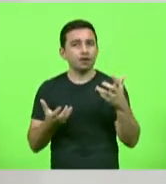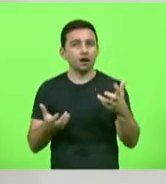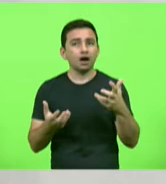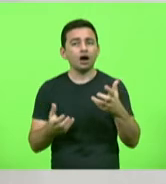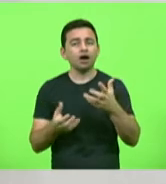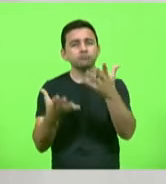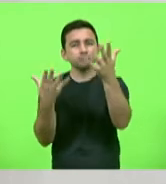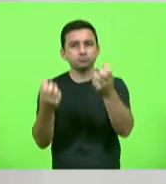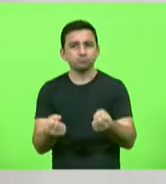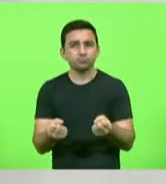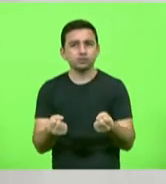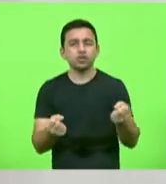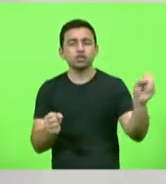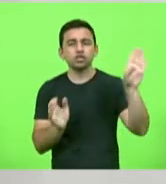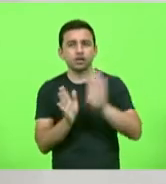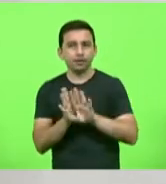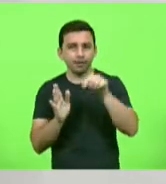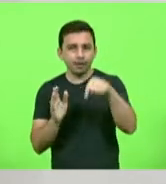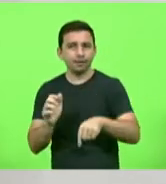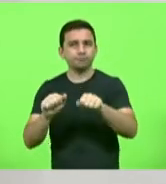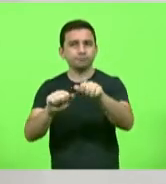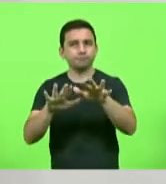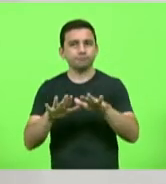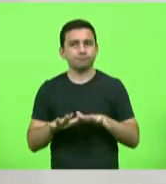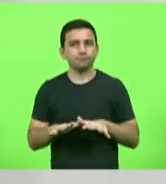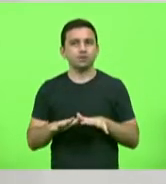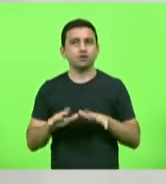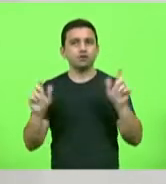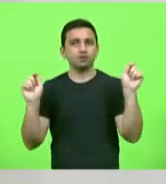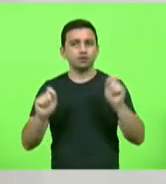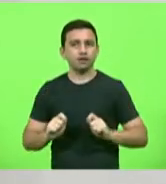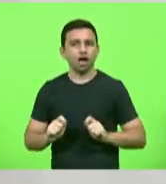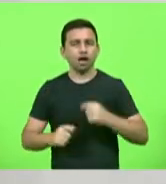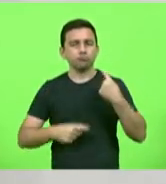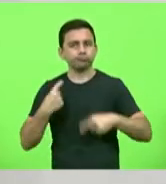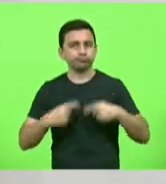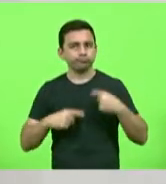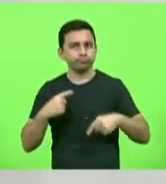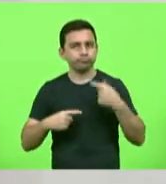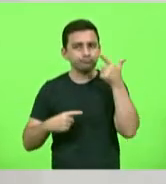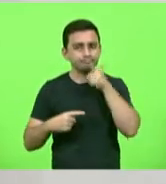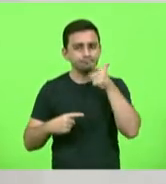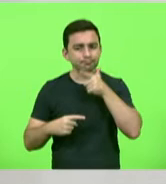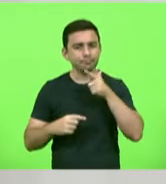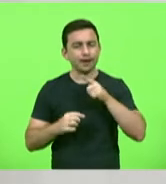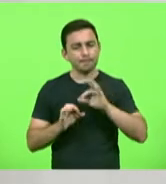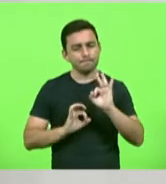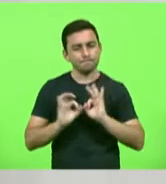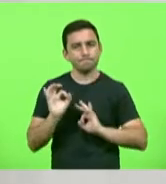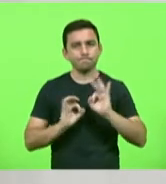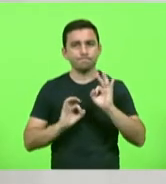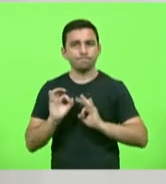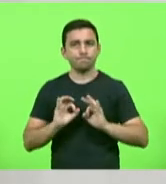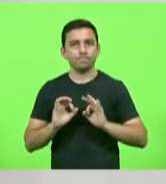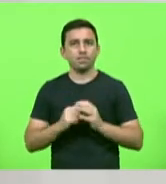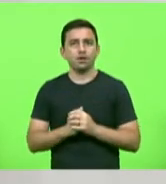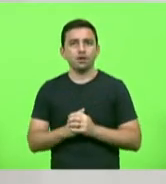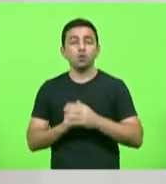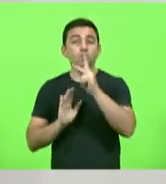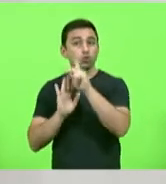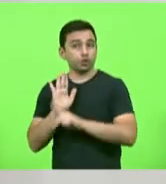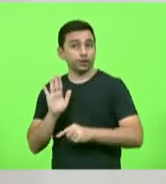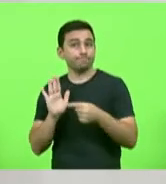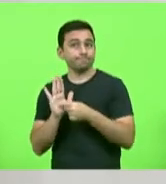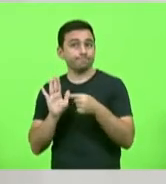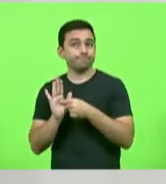favorável, chegará ao plenário desta Casa, para que possa ser debatido e aprimorado. É um projeto que dispõe